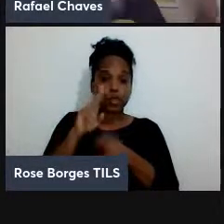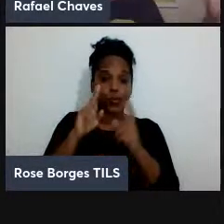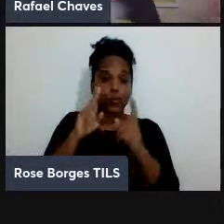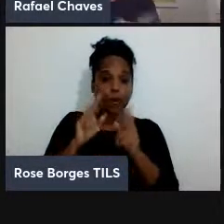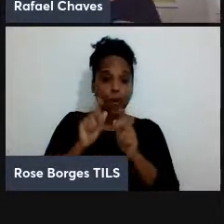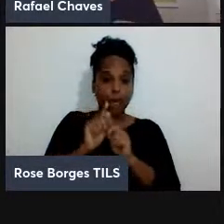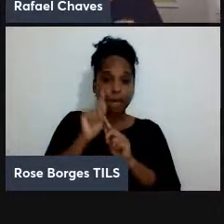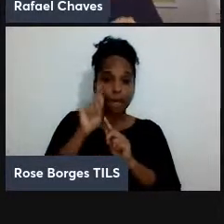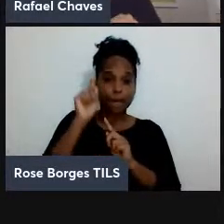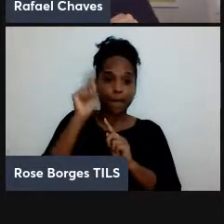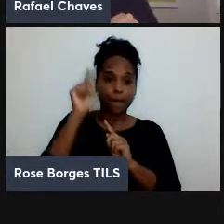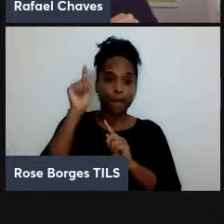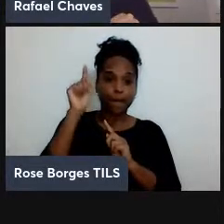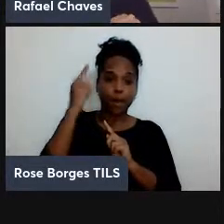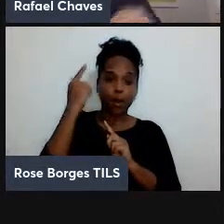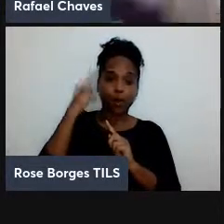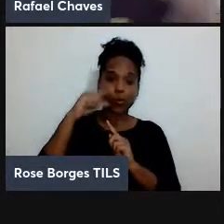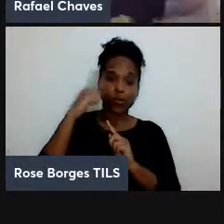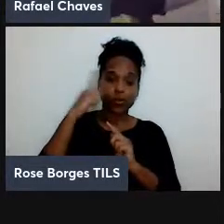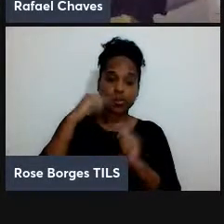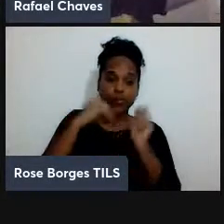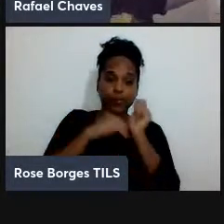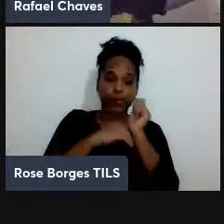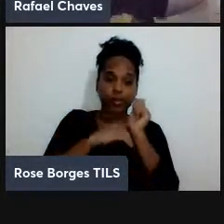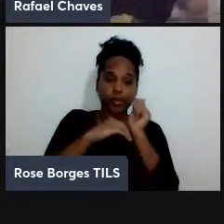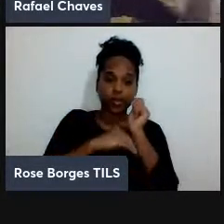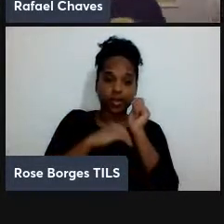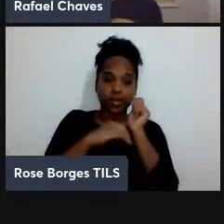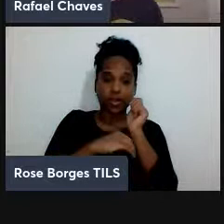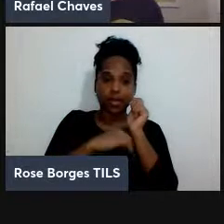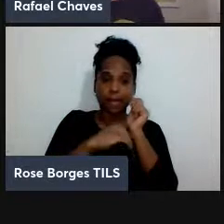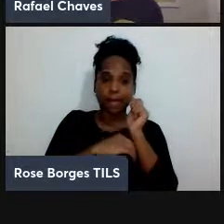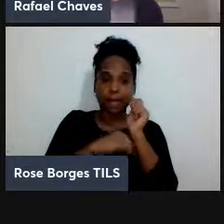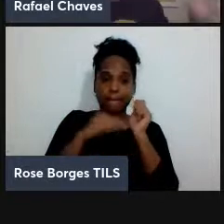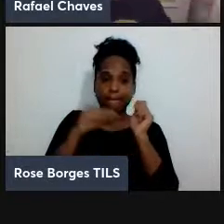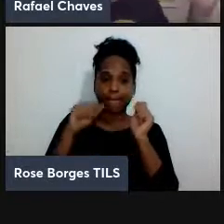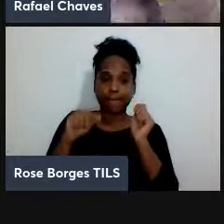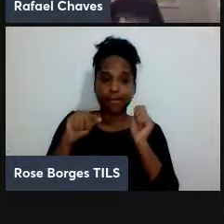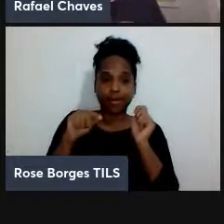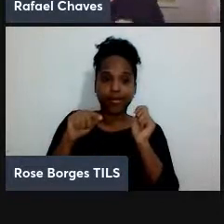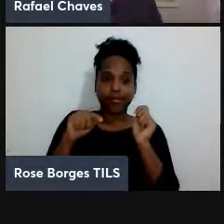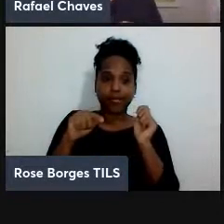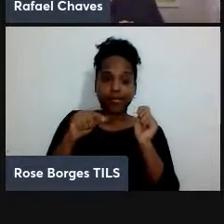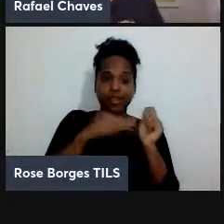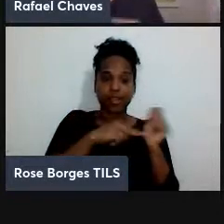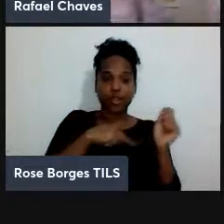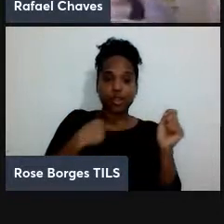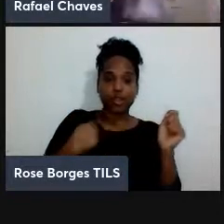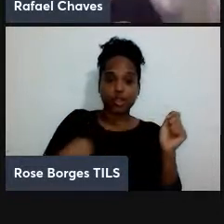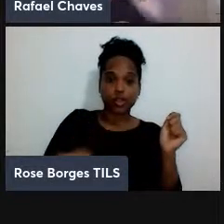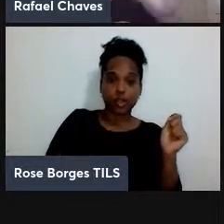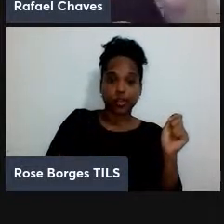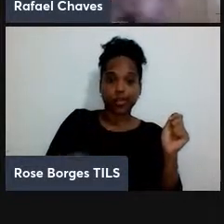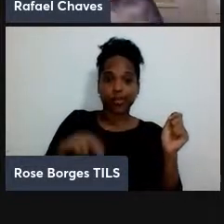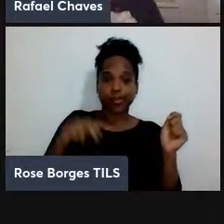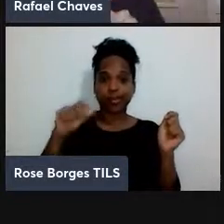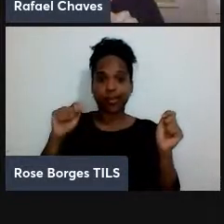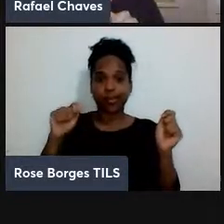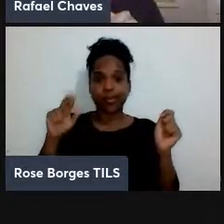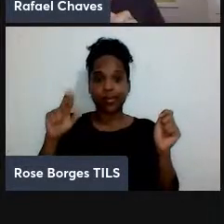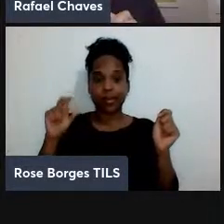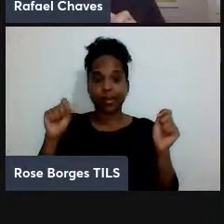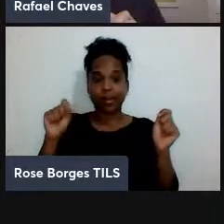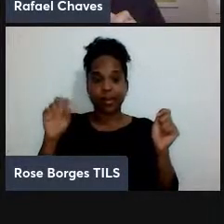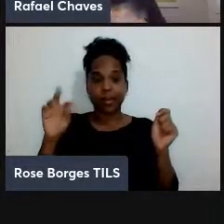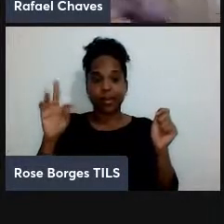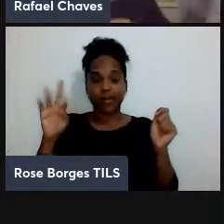secretas fazer criptografia quântica entre a China e a Áustria então foi a primeira chamada de Skype quântica em